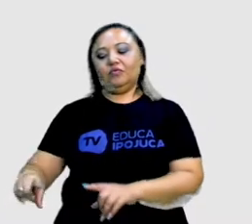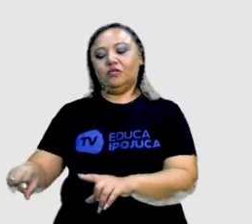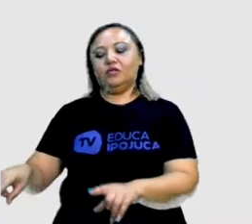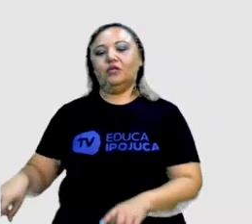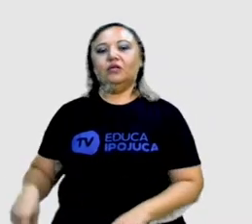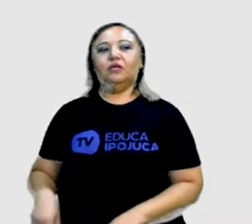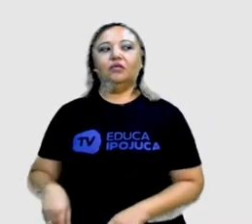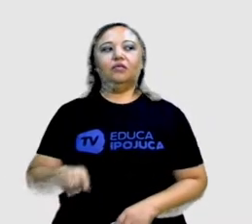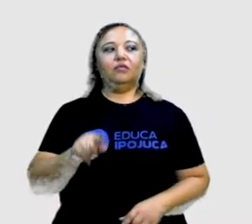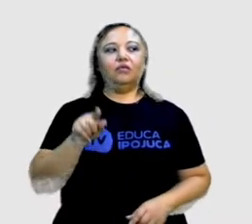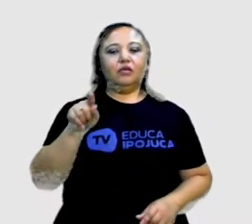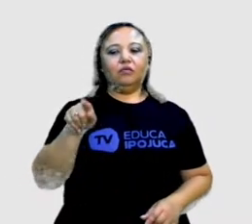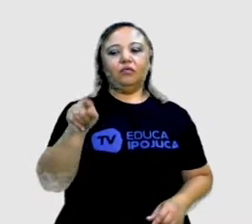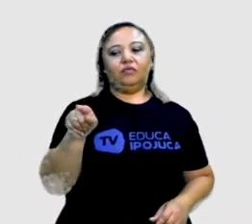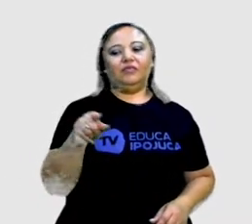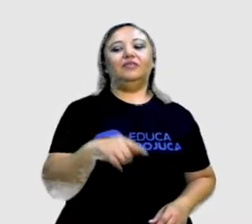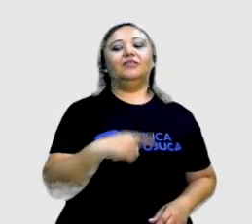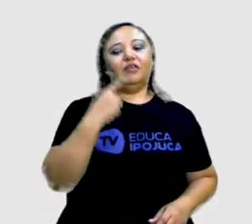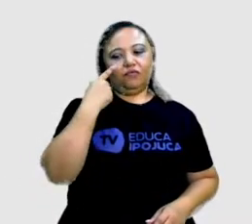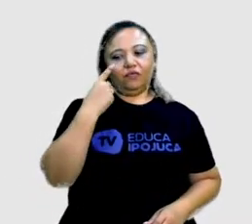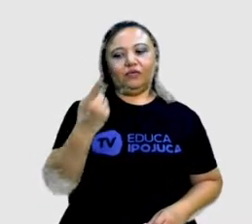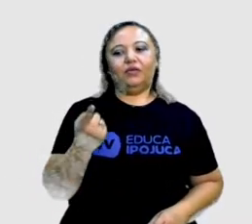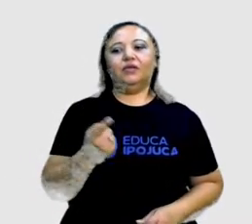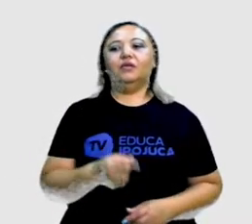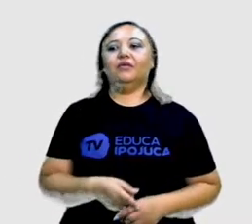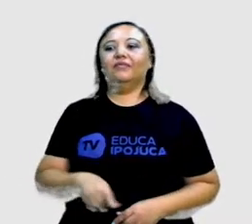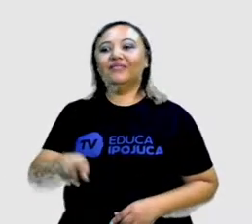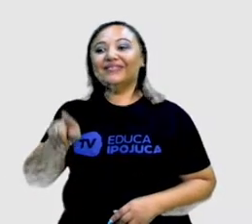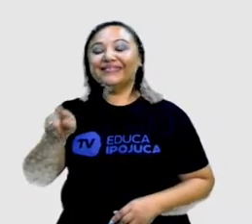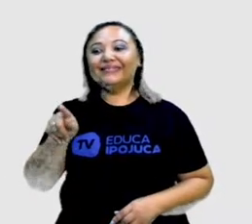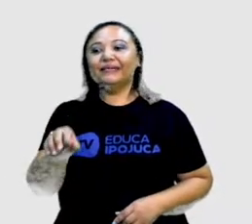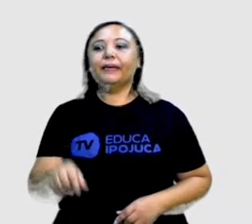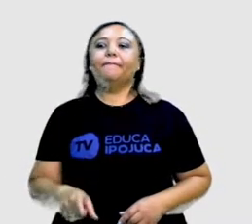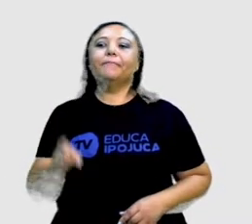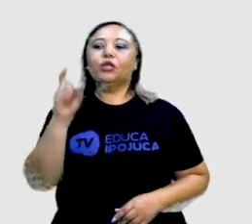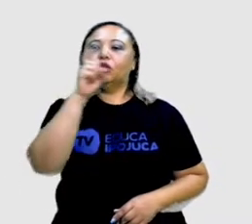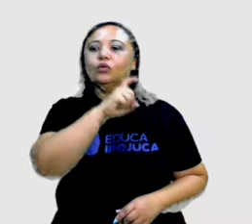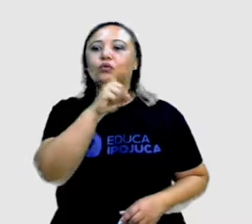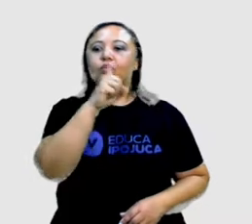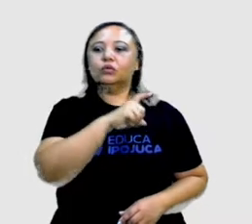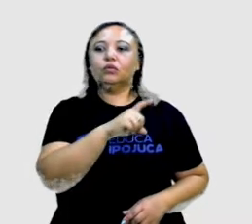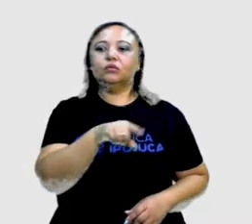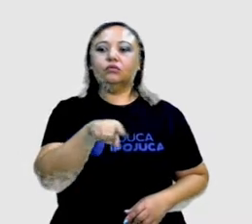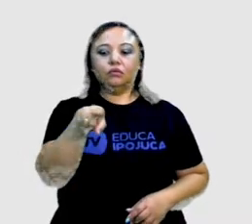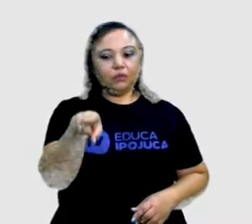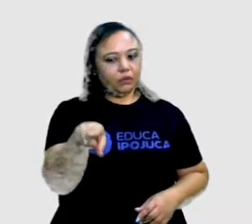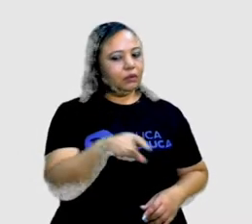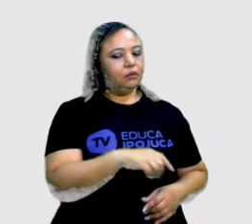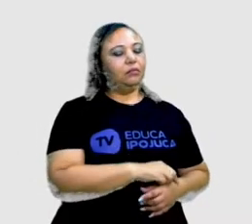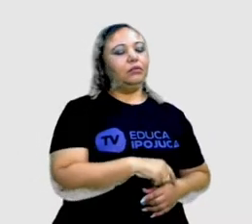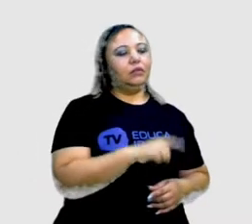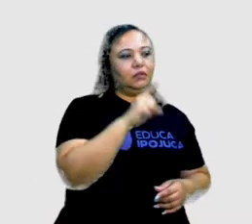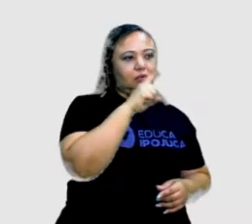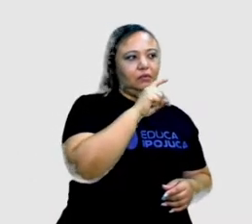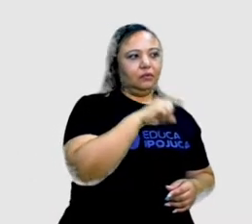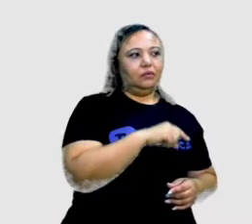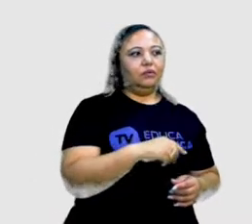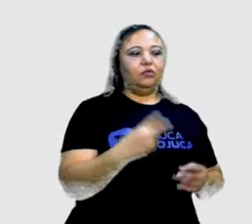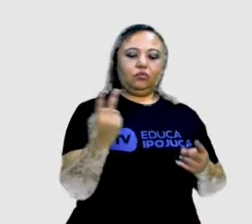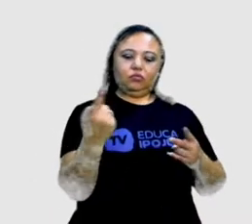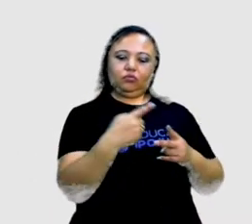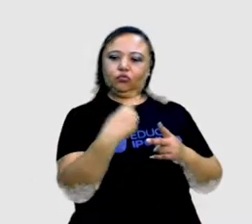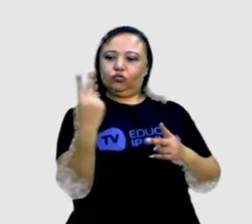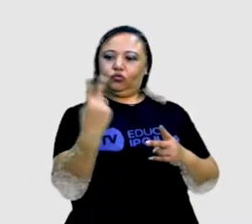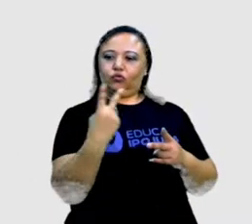Foi você, eu vi. Sua mentirosa. Mentiroso é você. Os dois